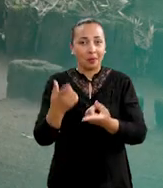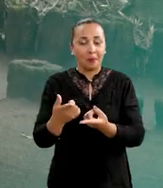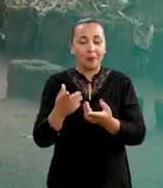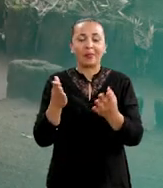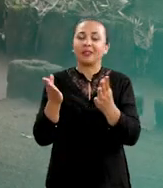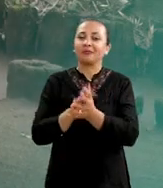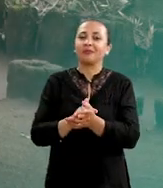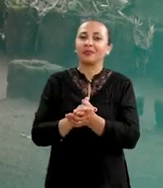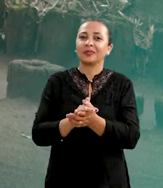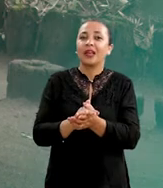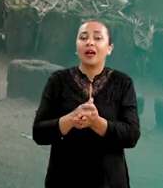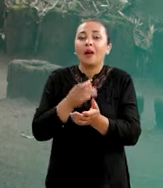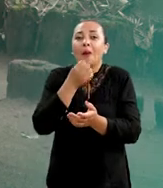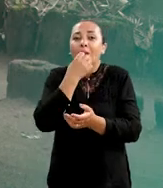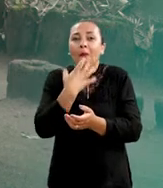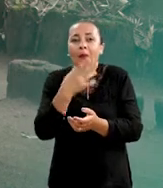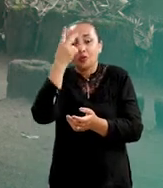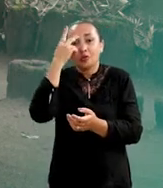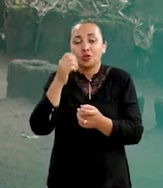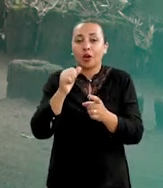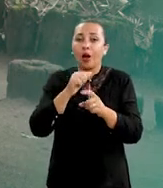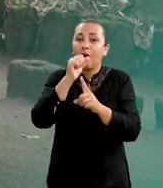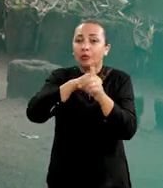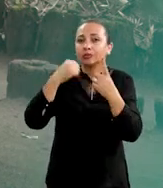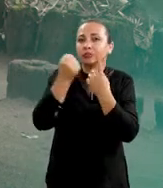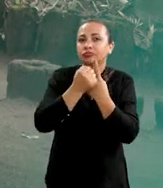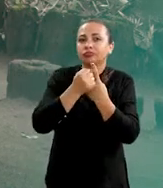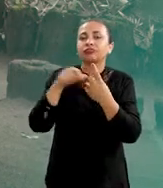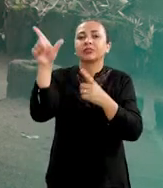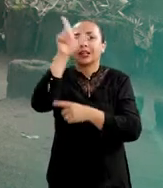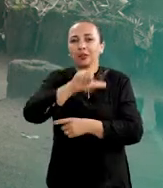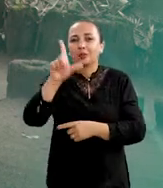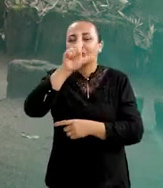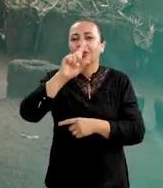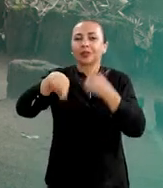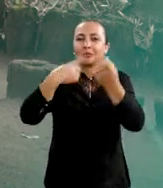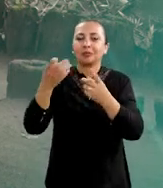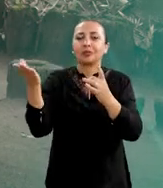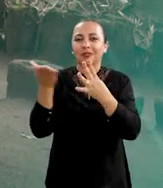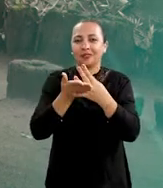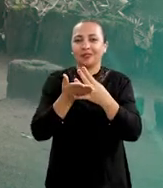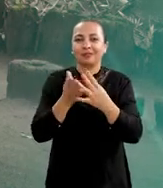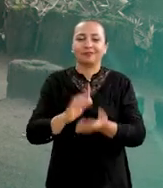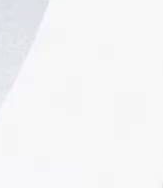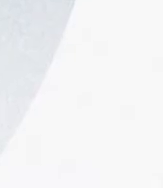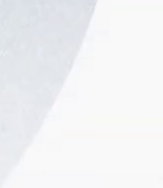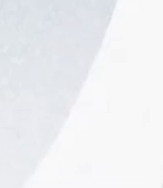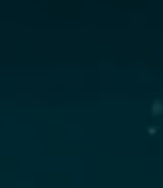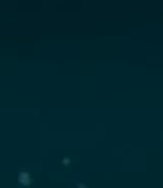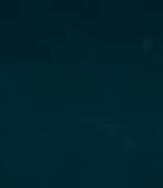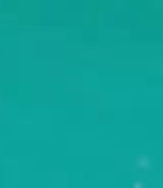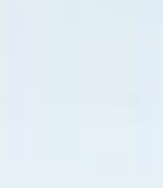A seguir, uma oportunidade de ressocialização por meio da leitura. É depois do intervalo.